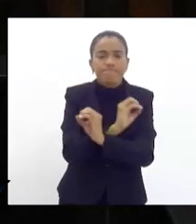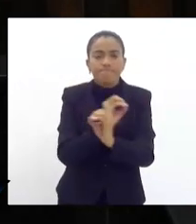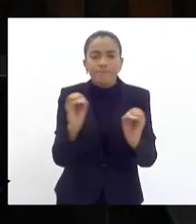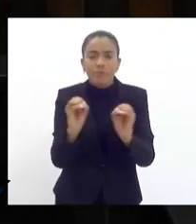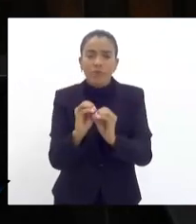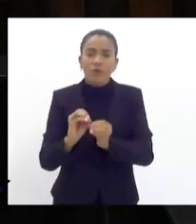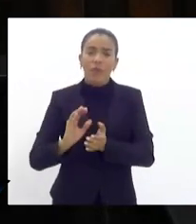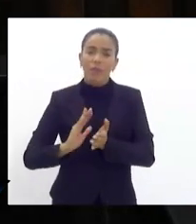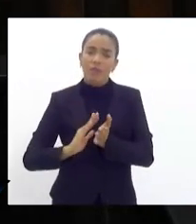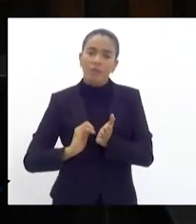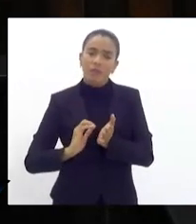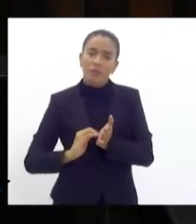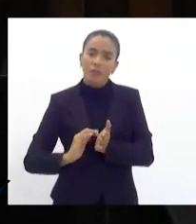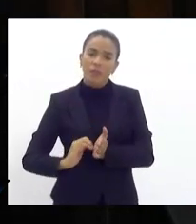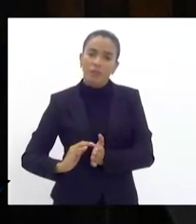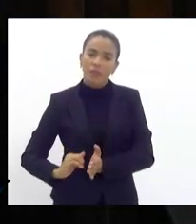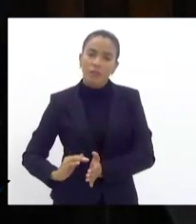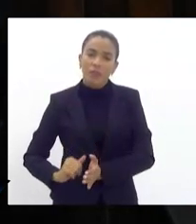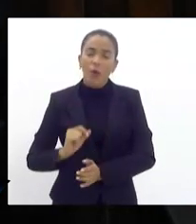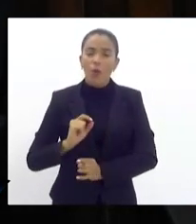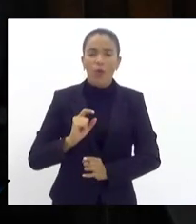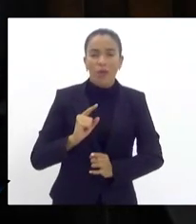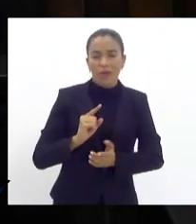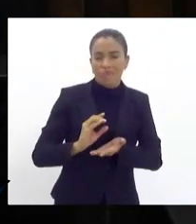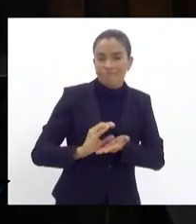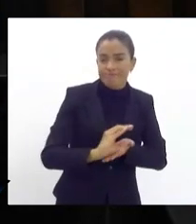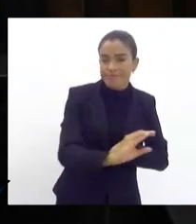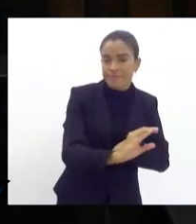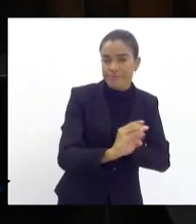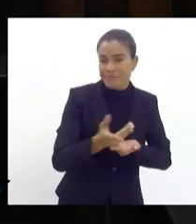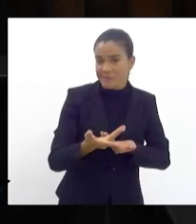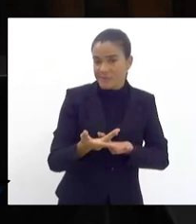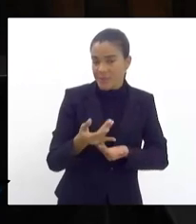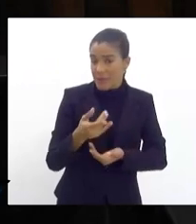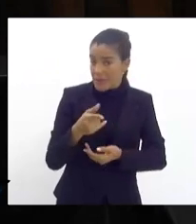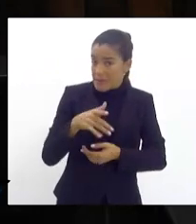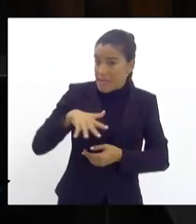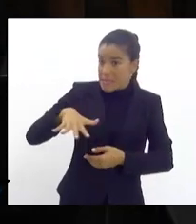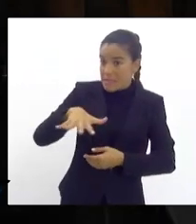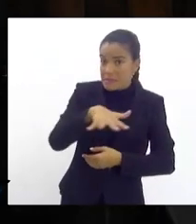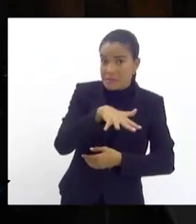subtrair recursos dessa magnitude.